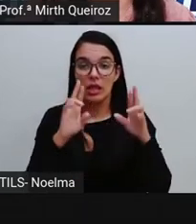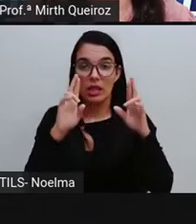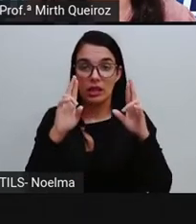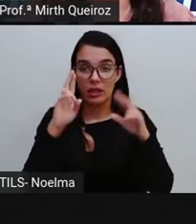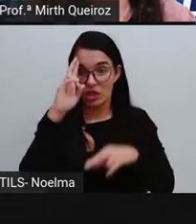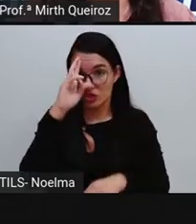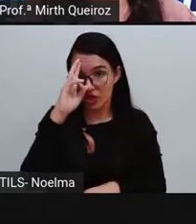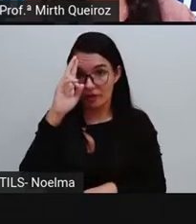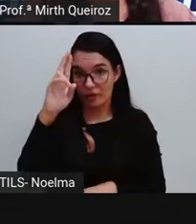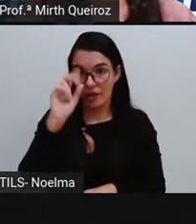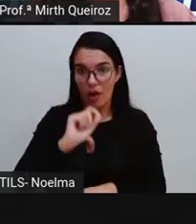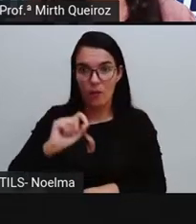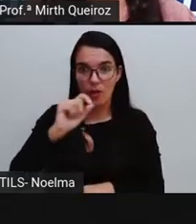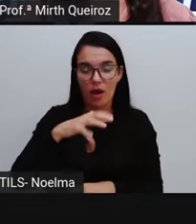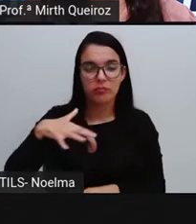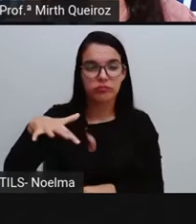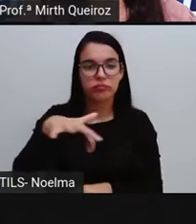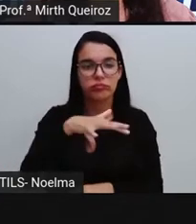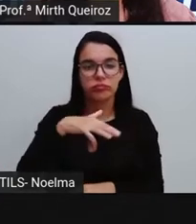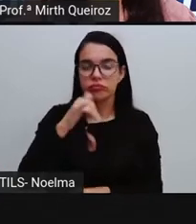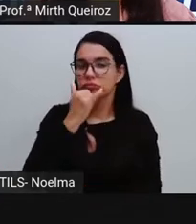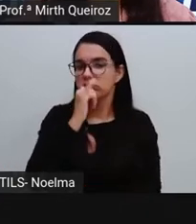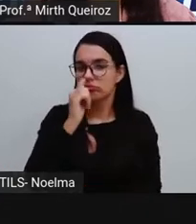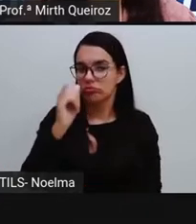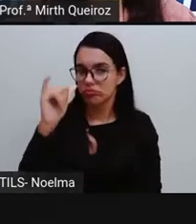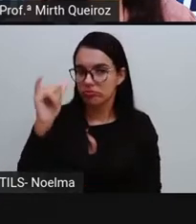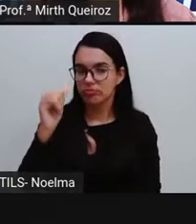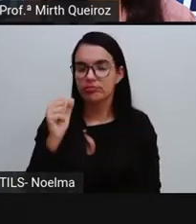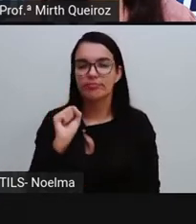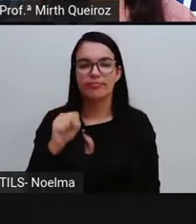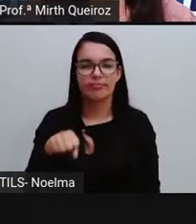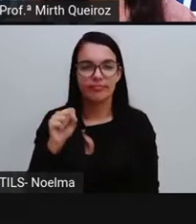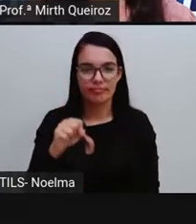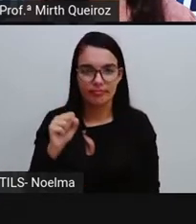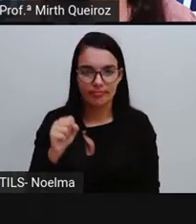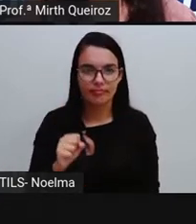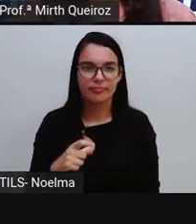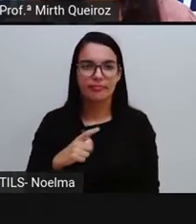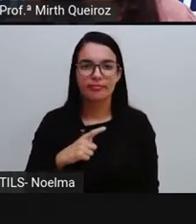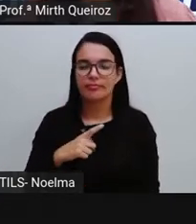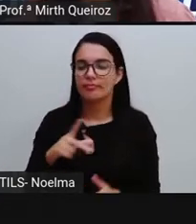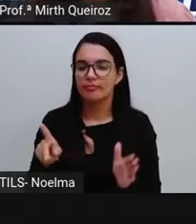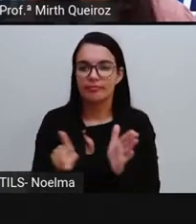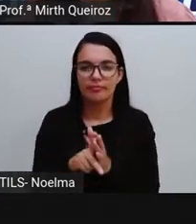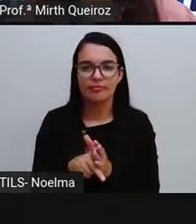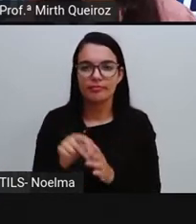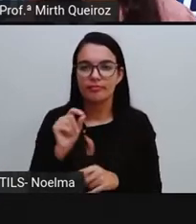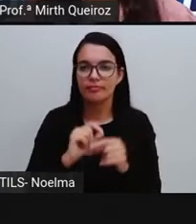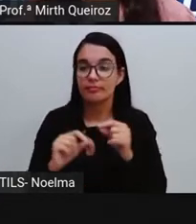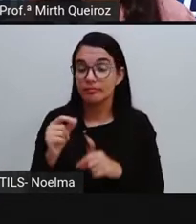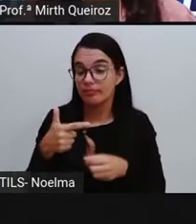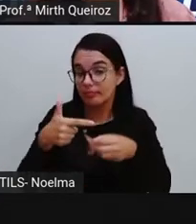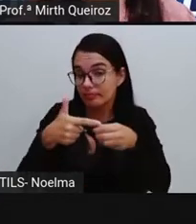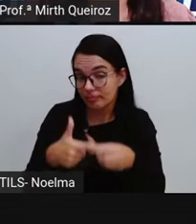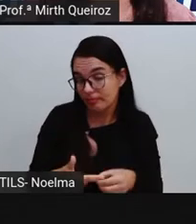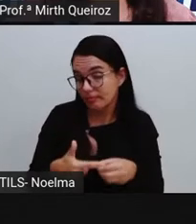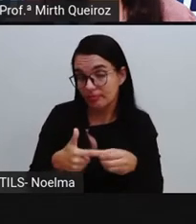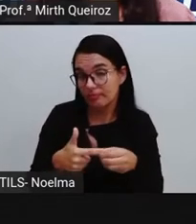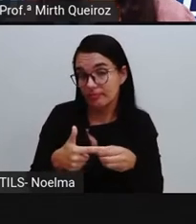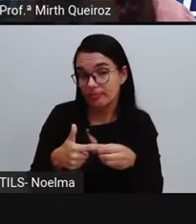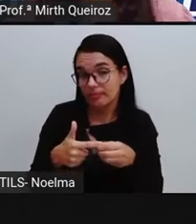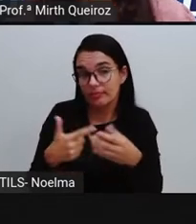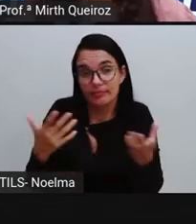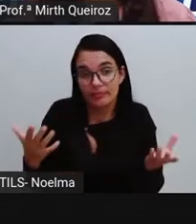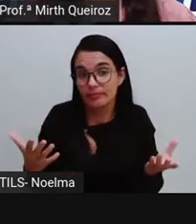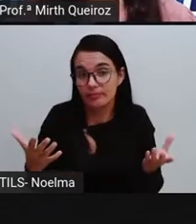energia. Embora a gente tenha buscado outros tipos de fontes de energia, né? Os próprios combustíveis, os